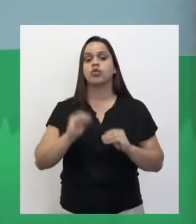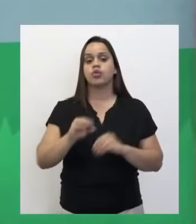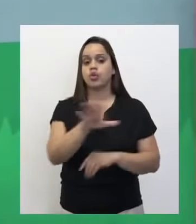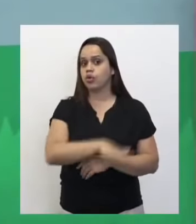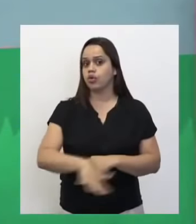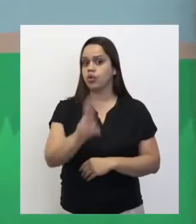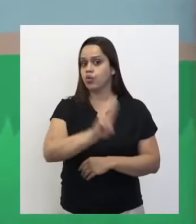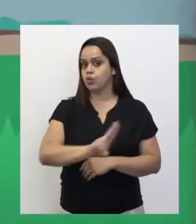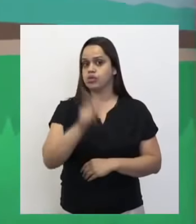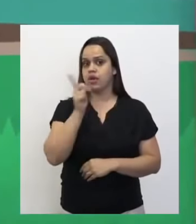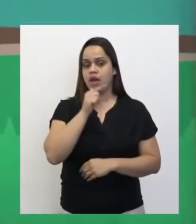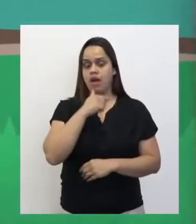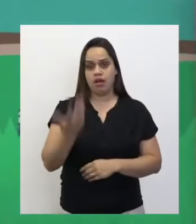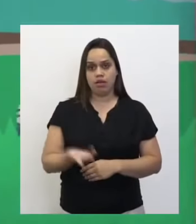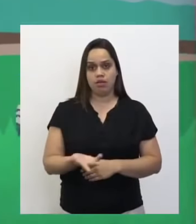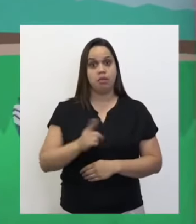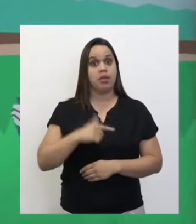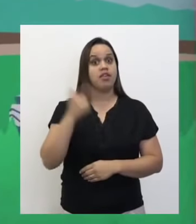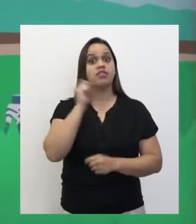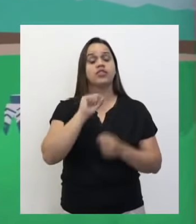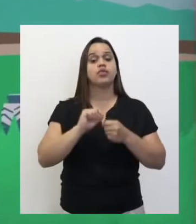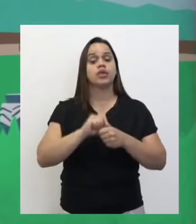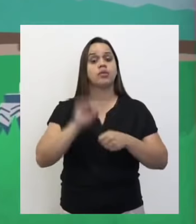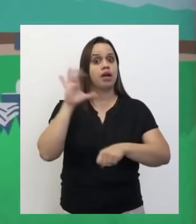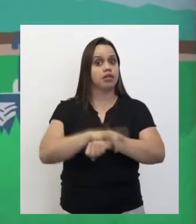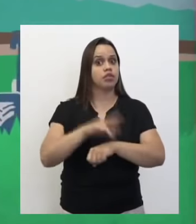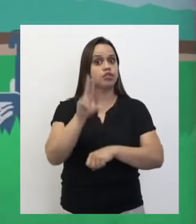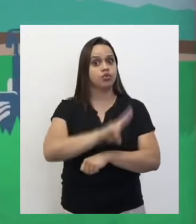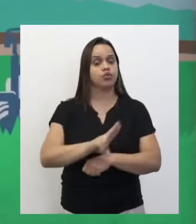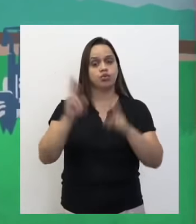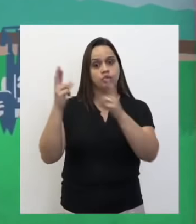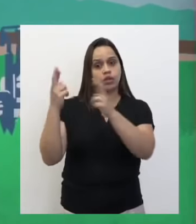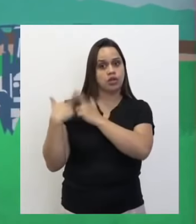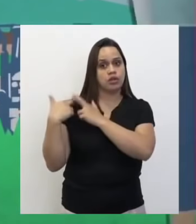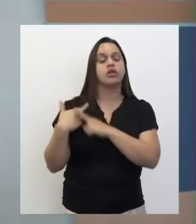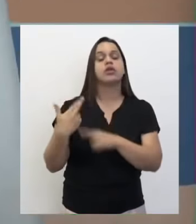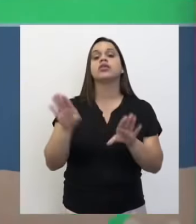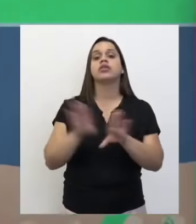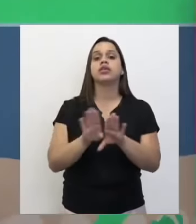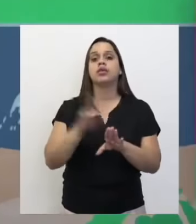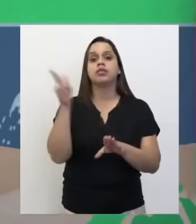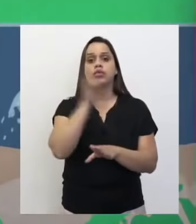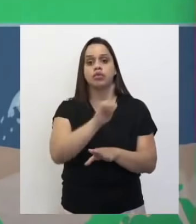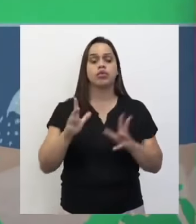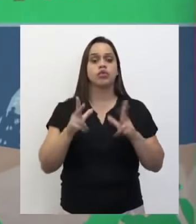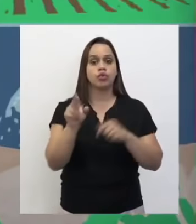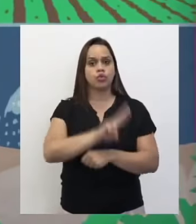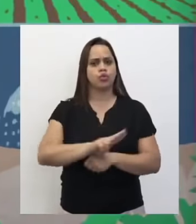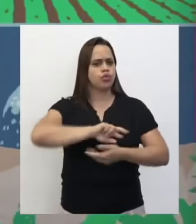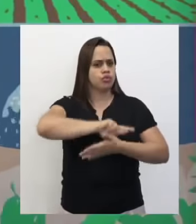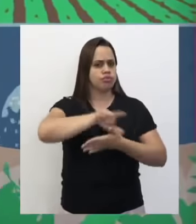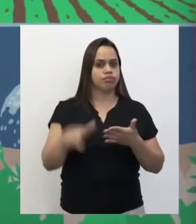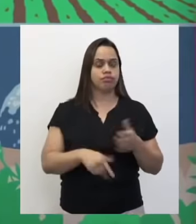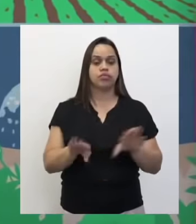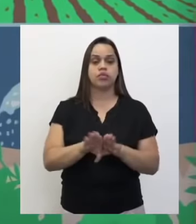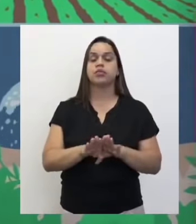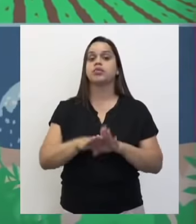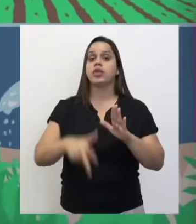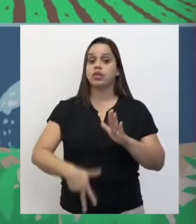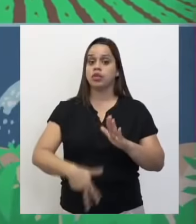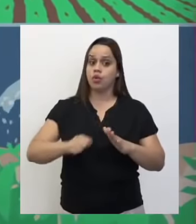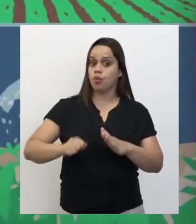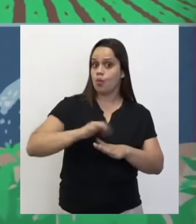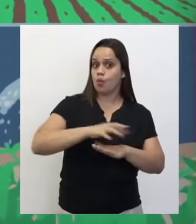uso da água. Isso para garantir o consumo responsável e garantir os usos múltiplos. O Atlas Irrigação subdivide a